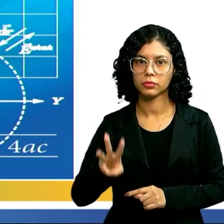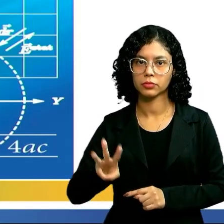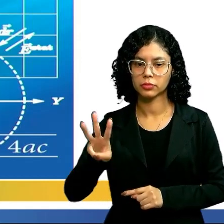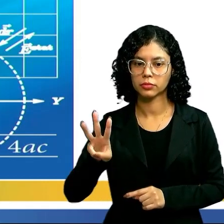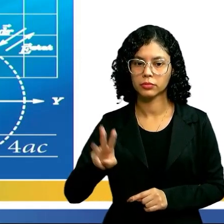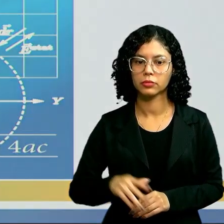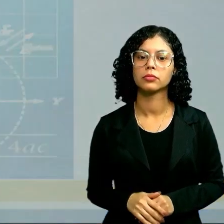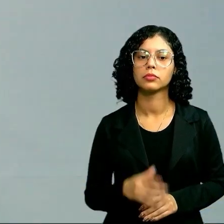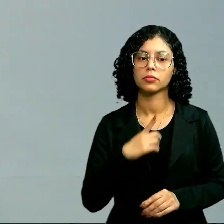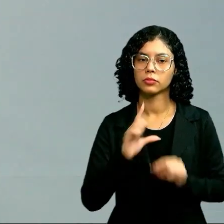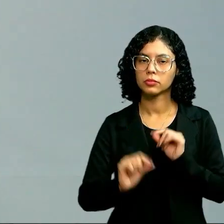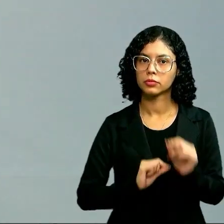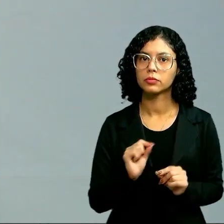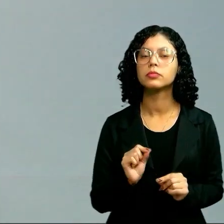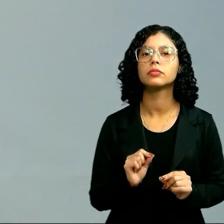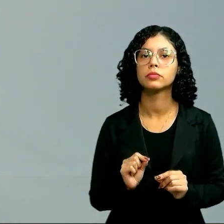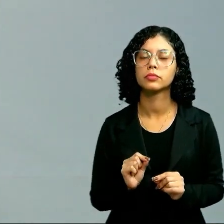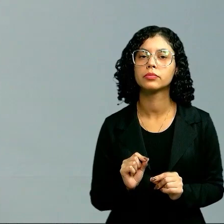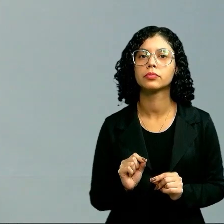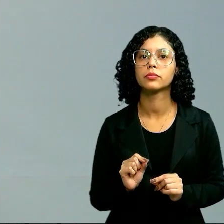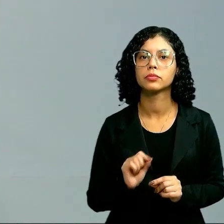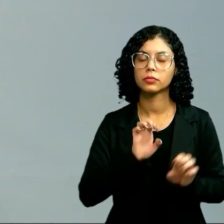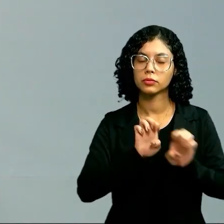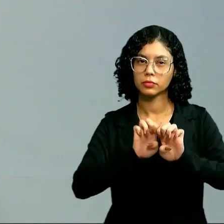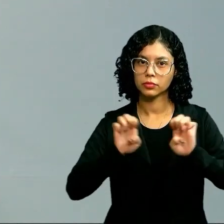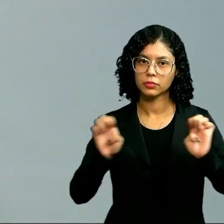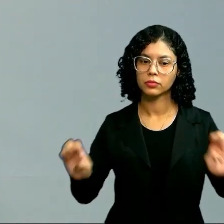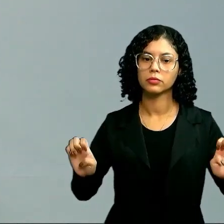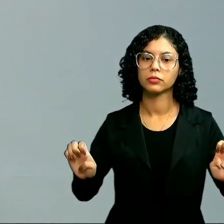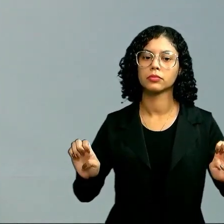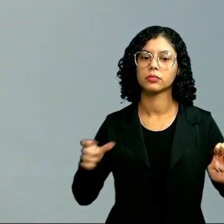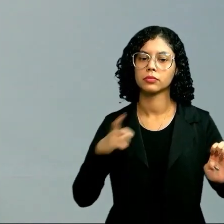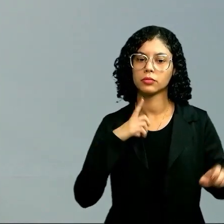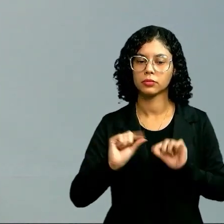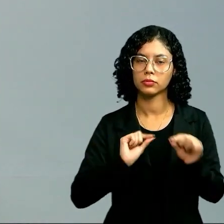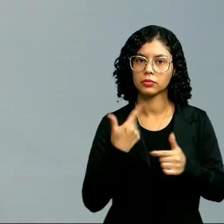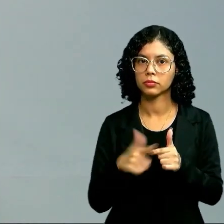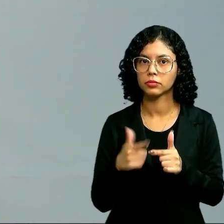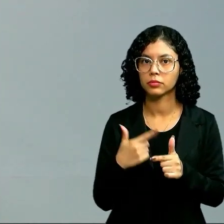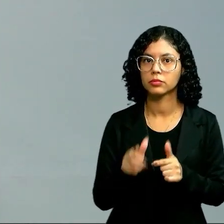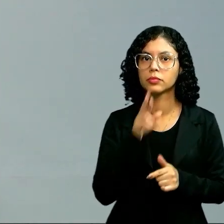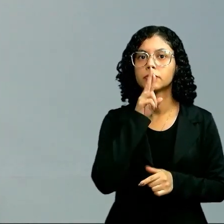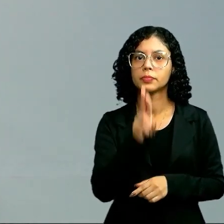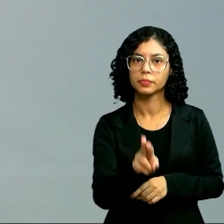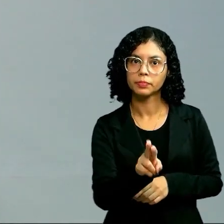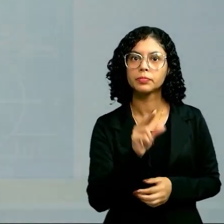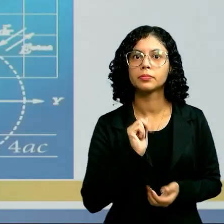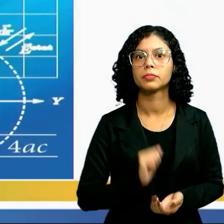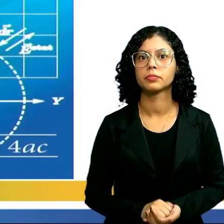Então, aí nós temos aí uma equação, certo? Nós temos aí um problema para resolver.